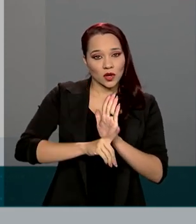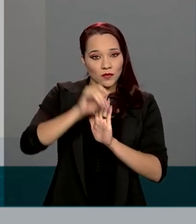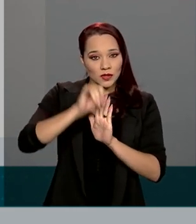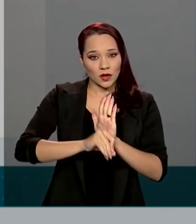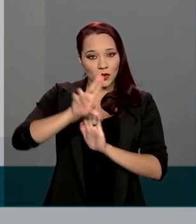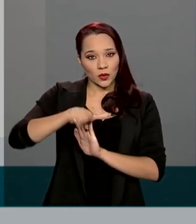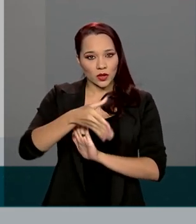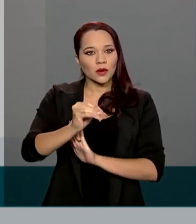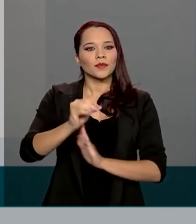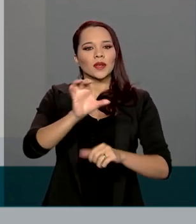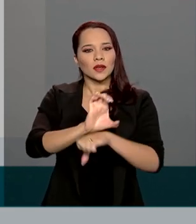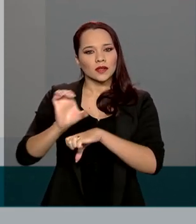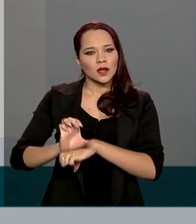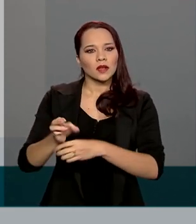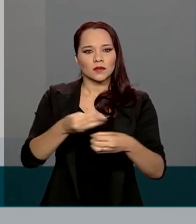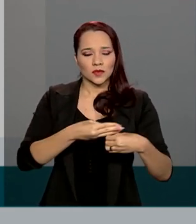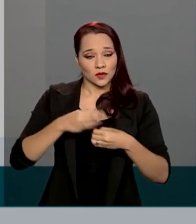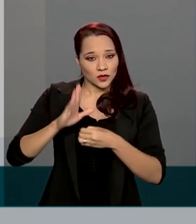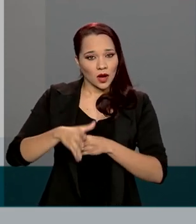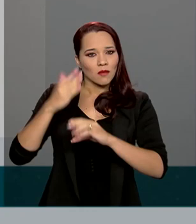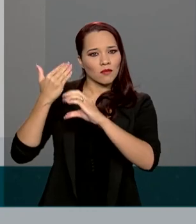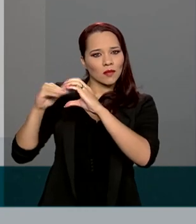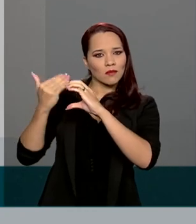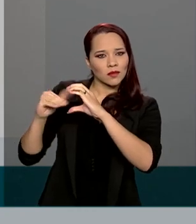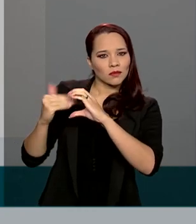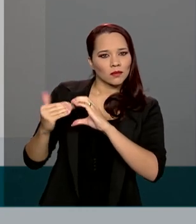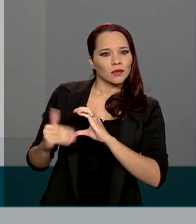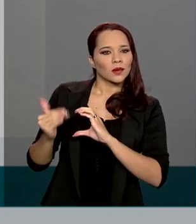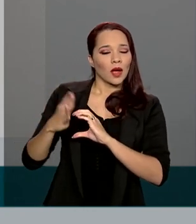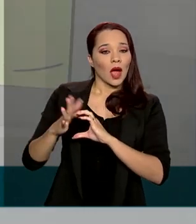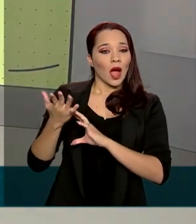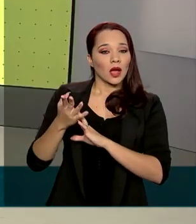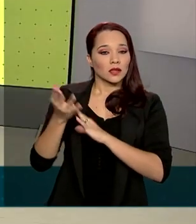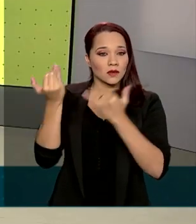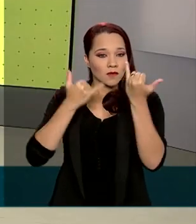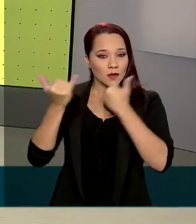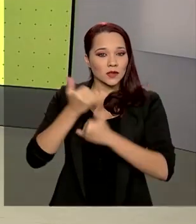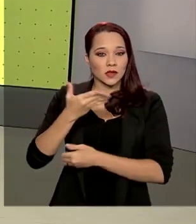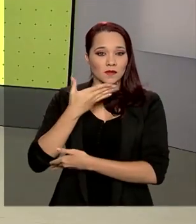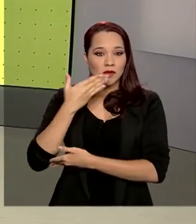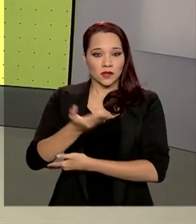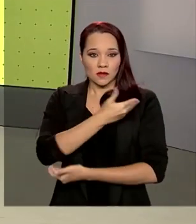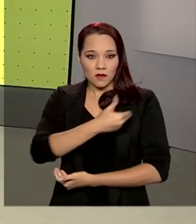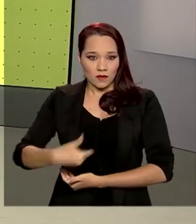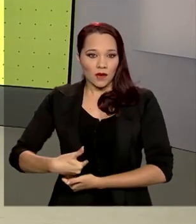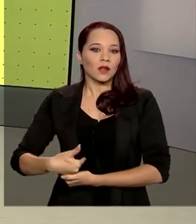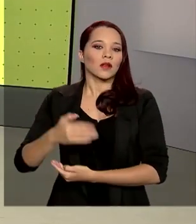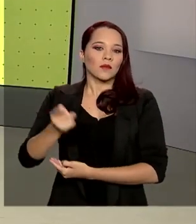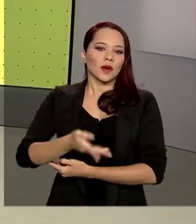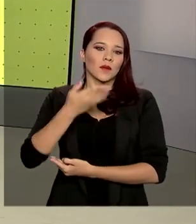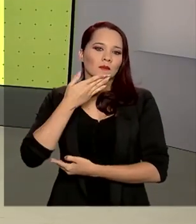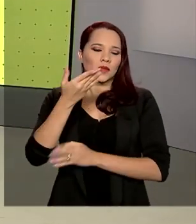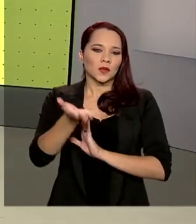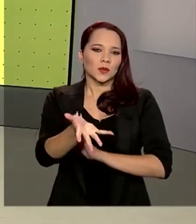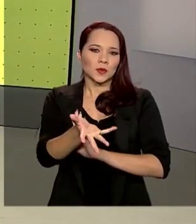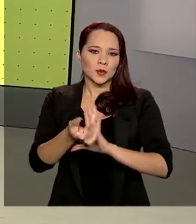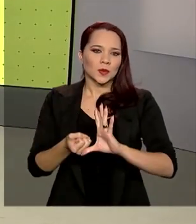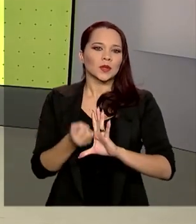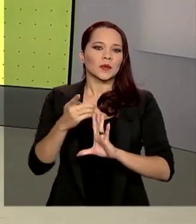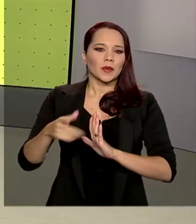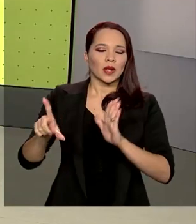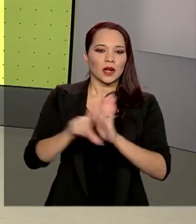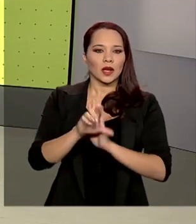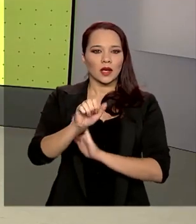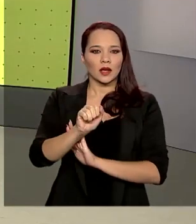municípios já começaram a enviar as informações solicitadas pelo governo para o recebimento do recurso previsto pela